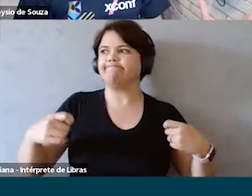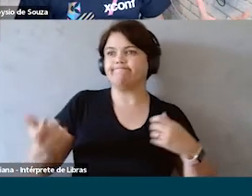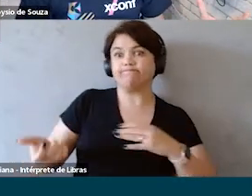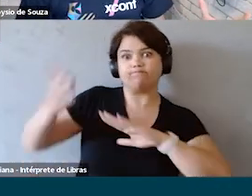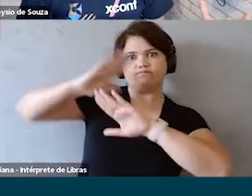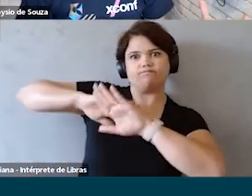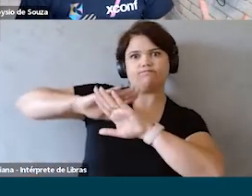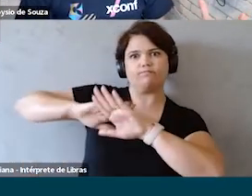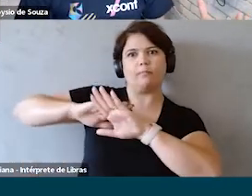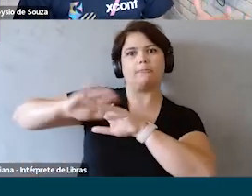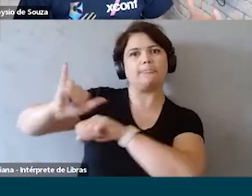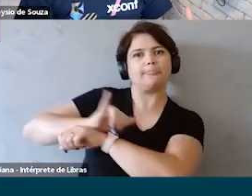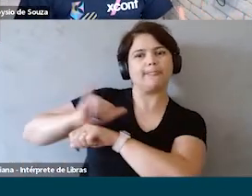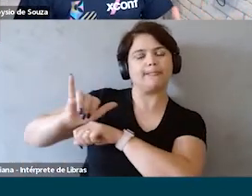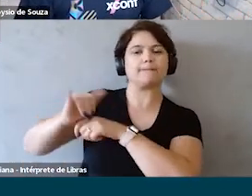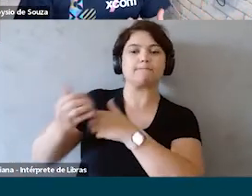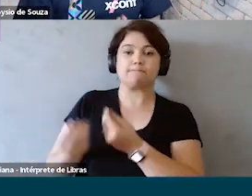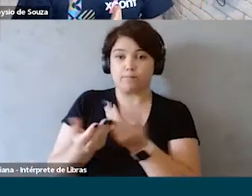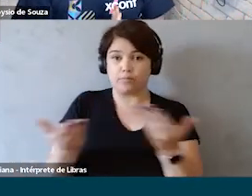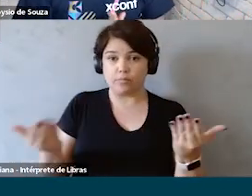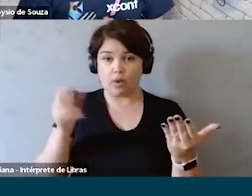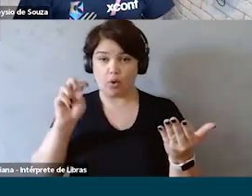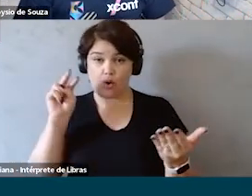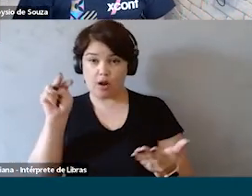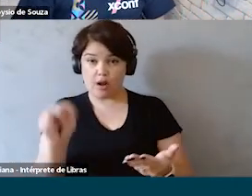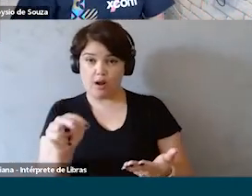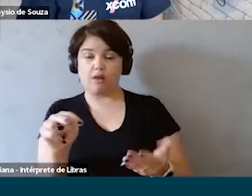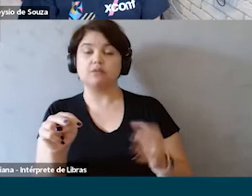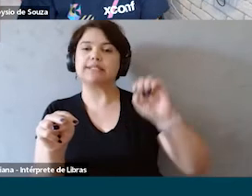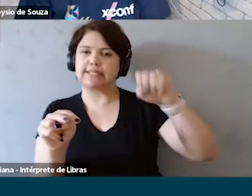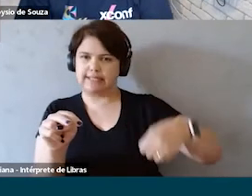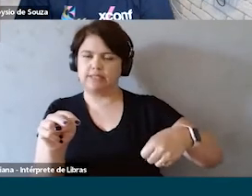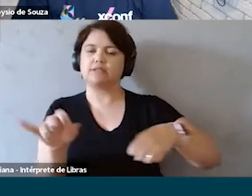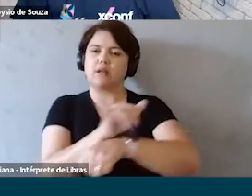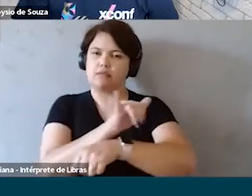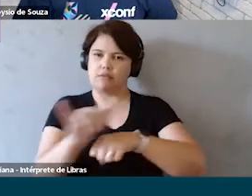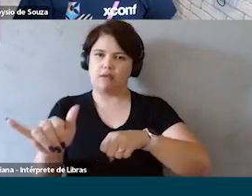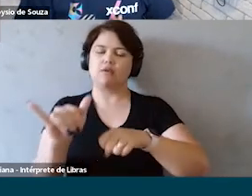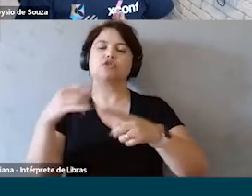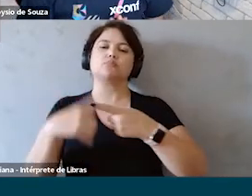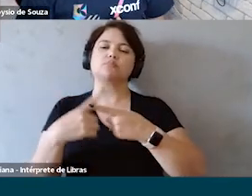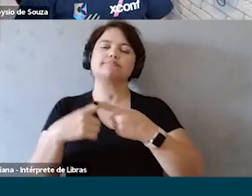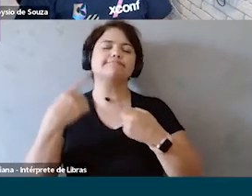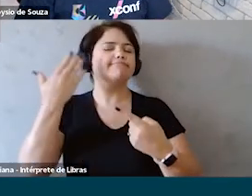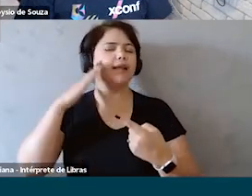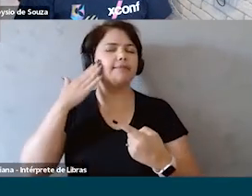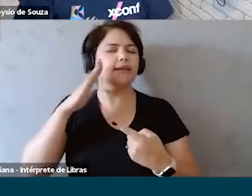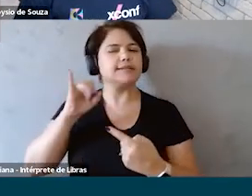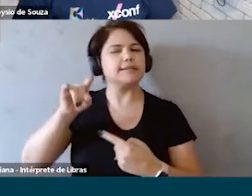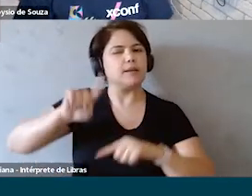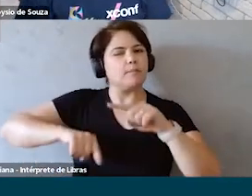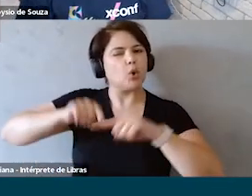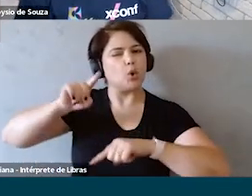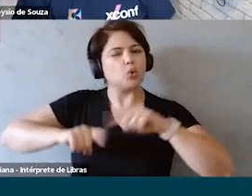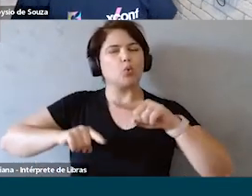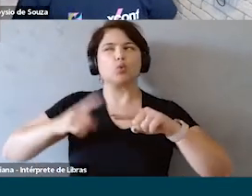estratégico em torno disso que permita olhar sim para a estratégia de uso afinal de contas a gente tem que entender se